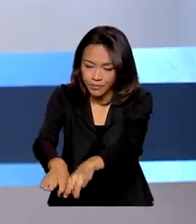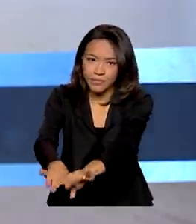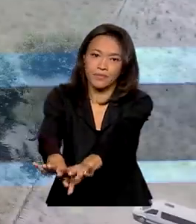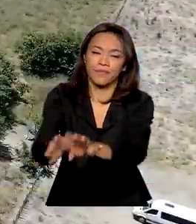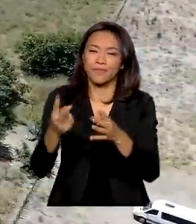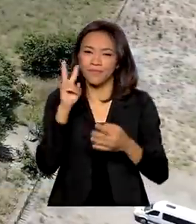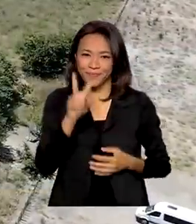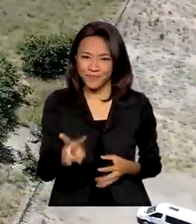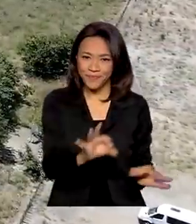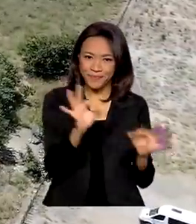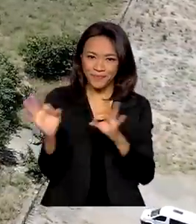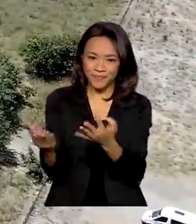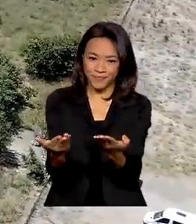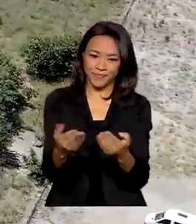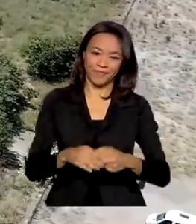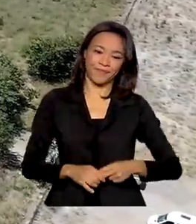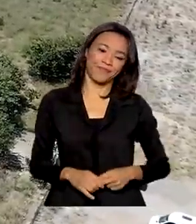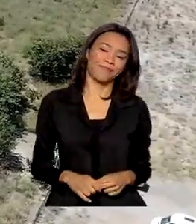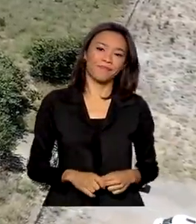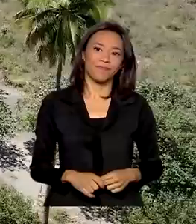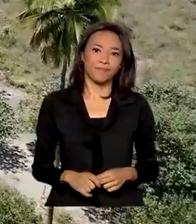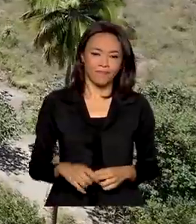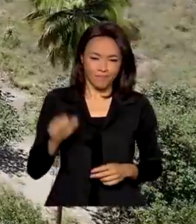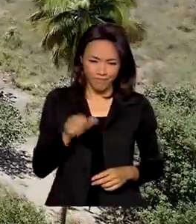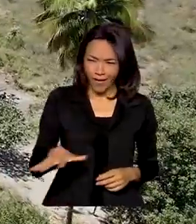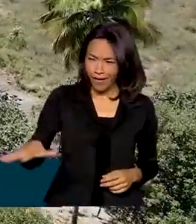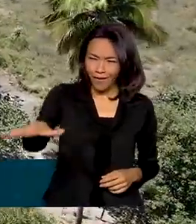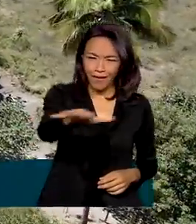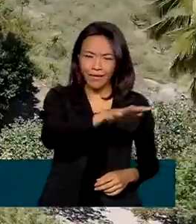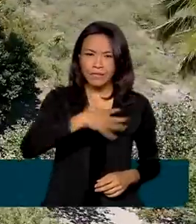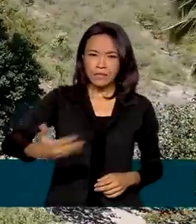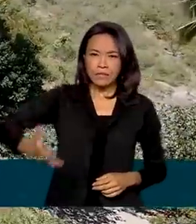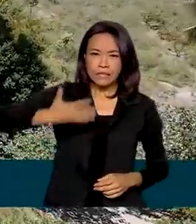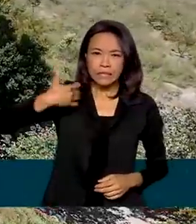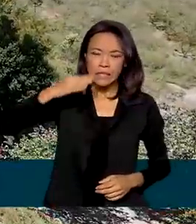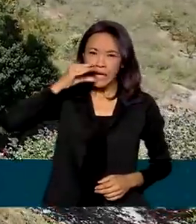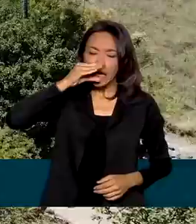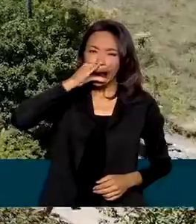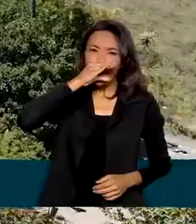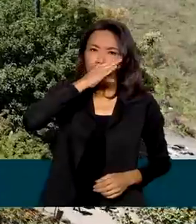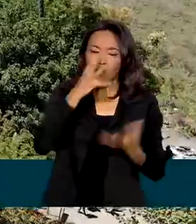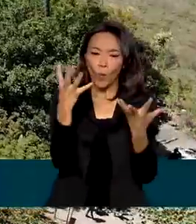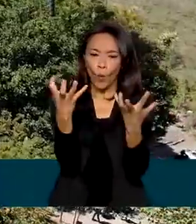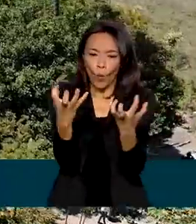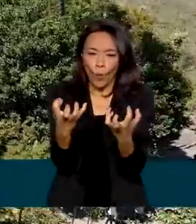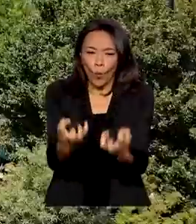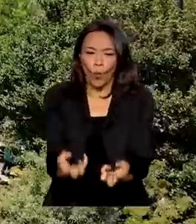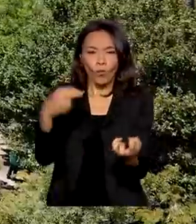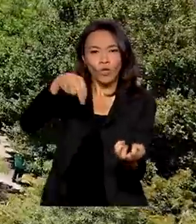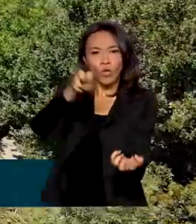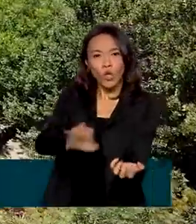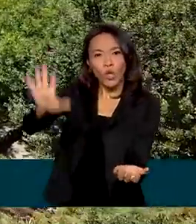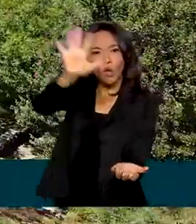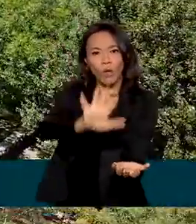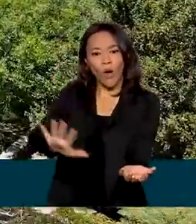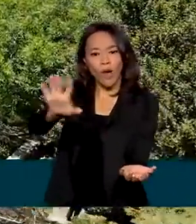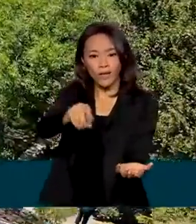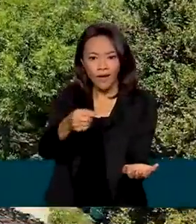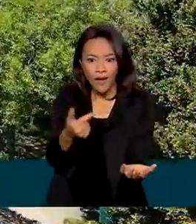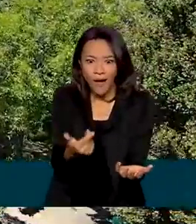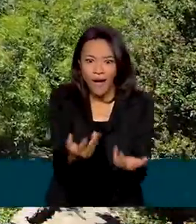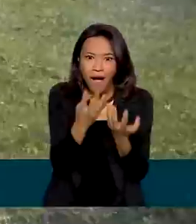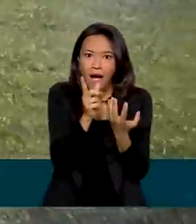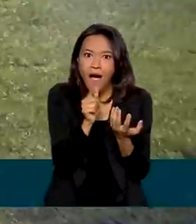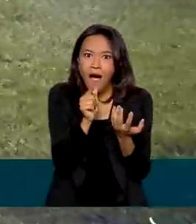d'água. No meio de uma região quente e seca, em pleno sertão nordestino, surge uma espécie de